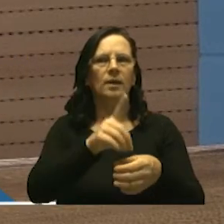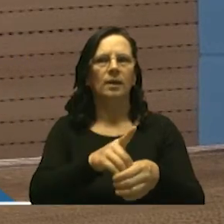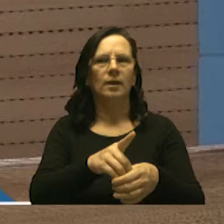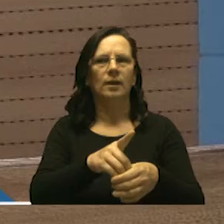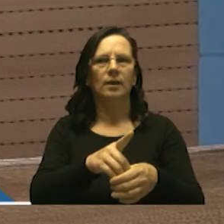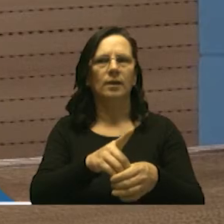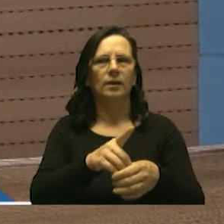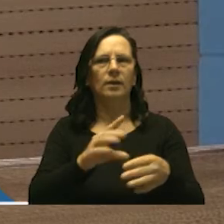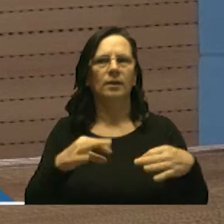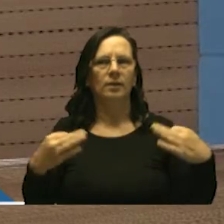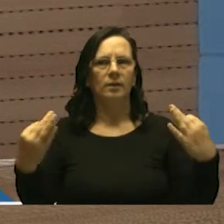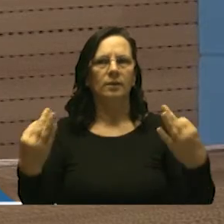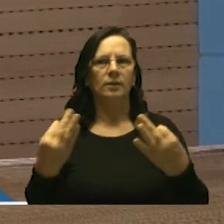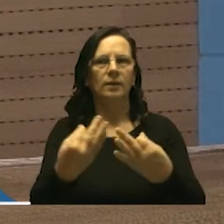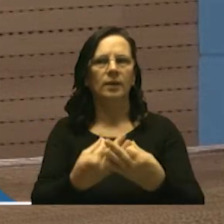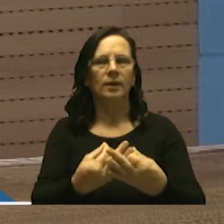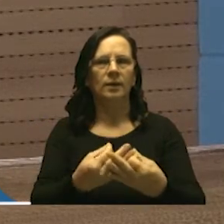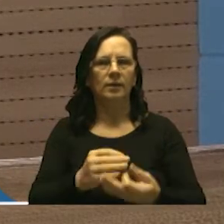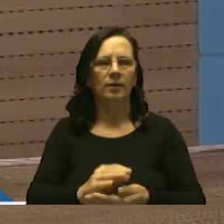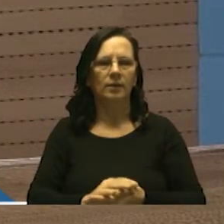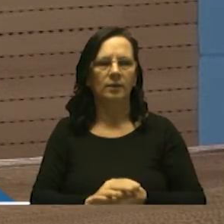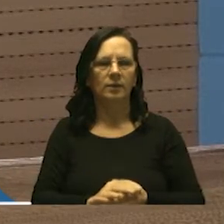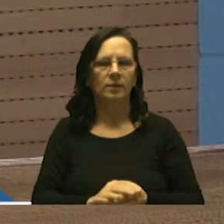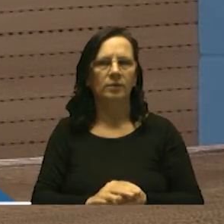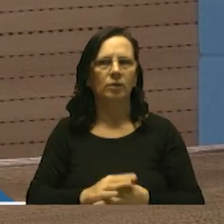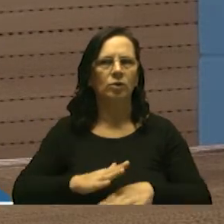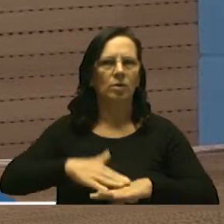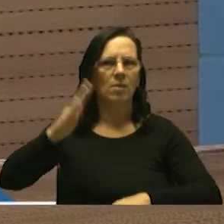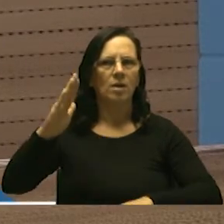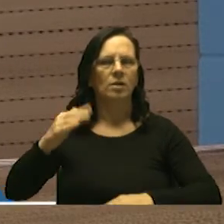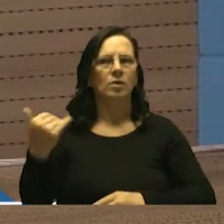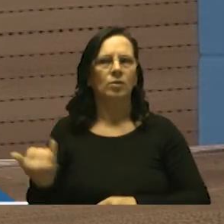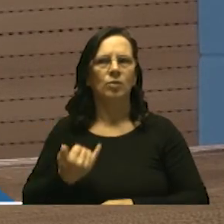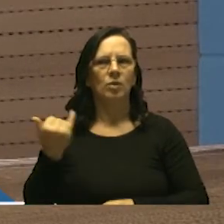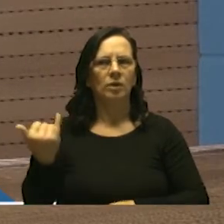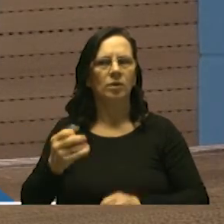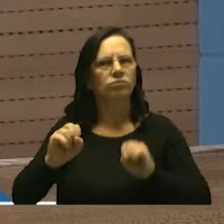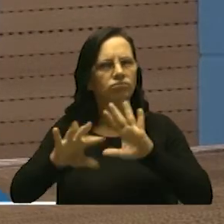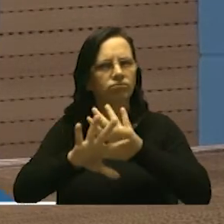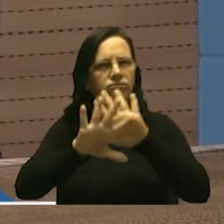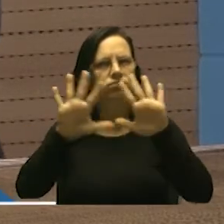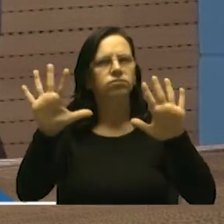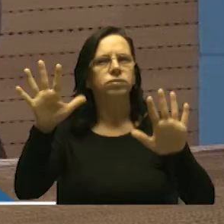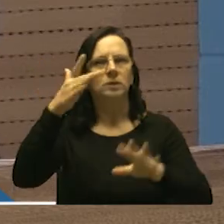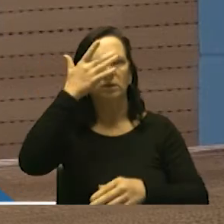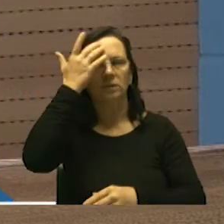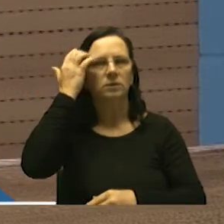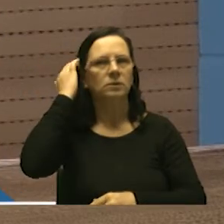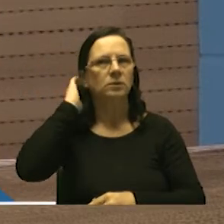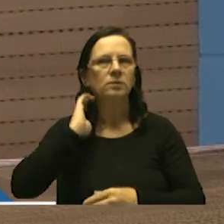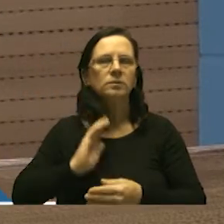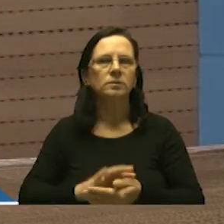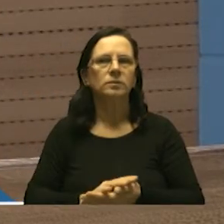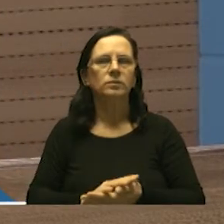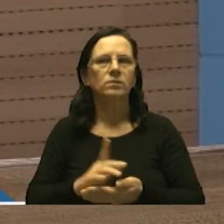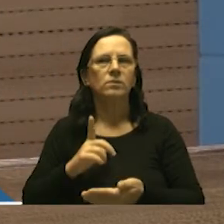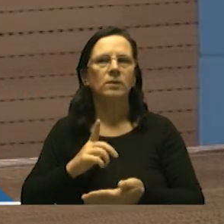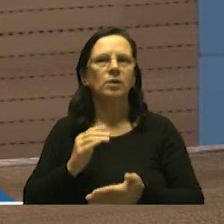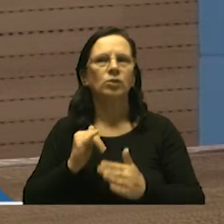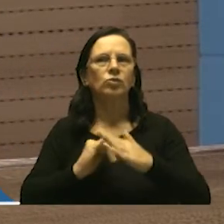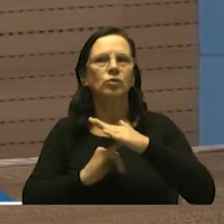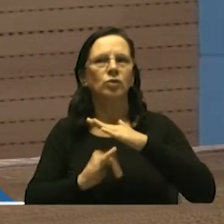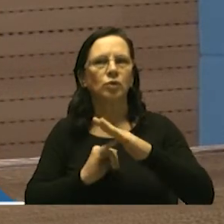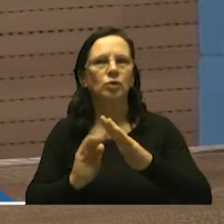e a mulher mas uma das coisas mais importantes que precisamos deixar bem claro é que lá na instituição